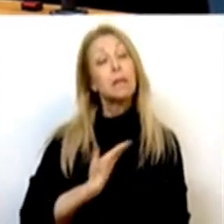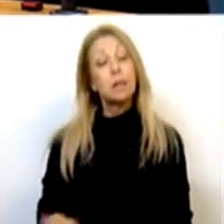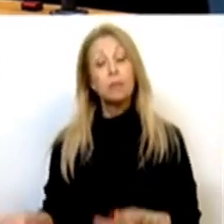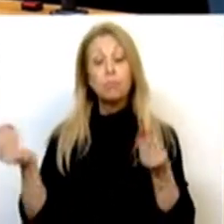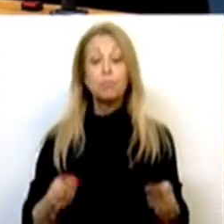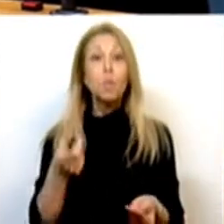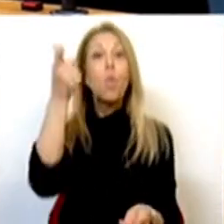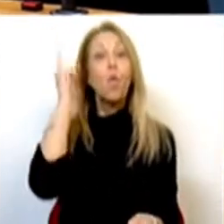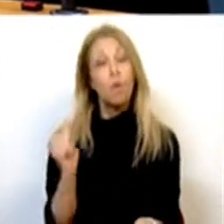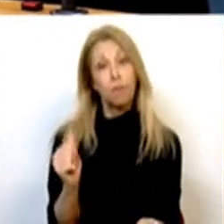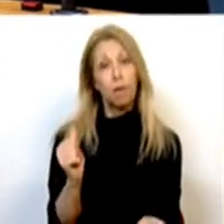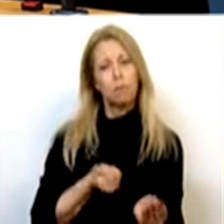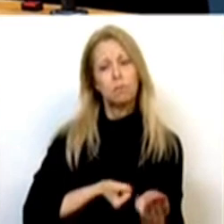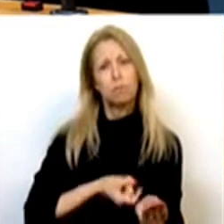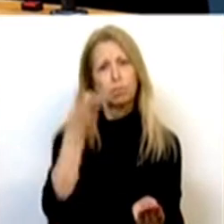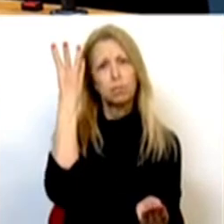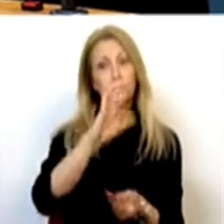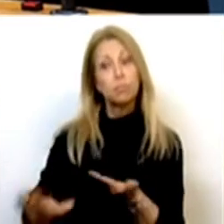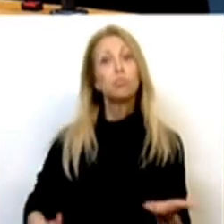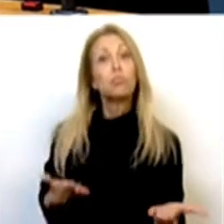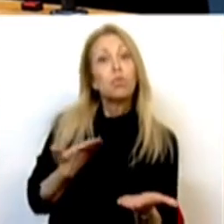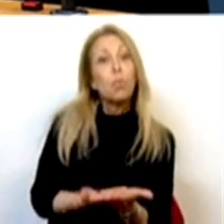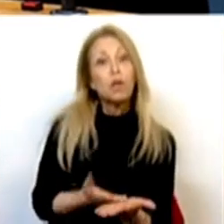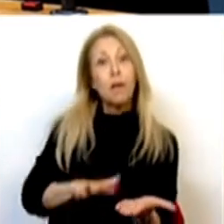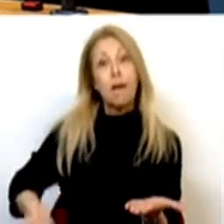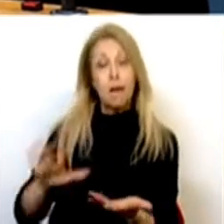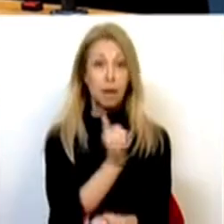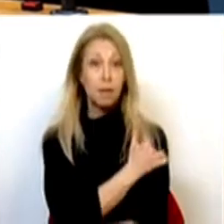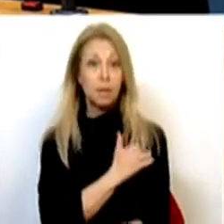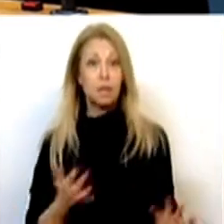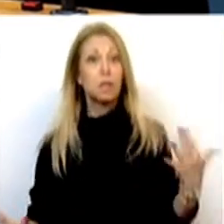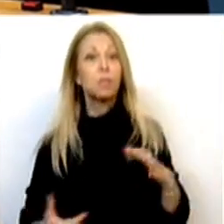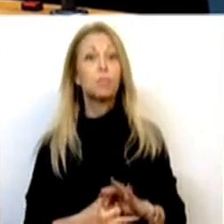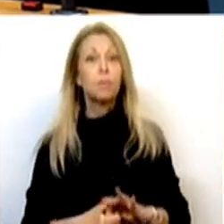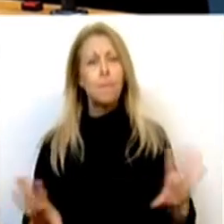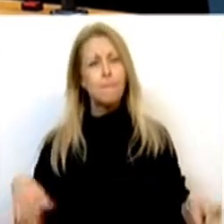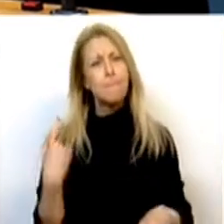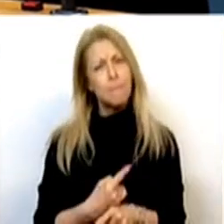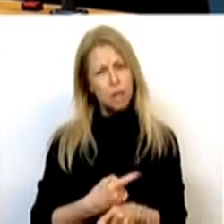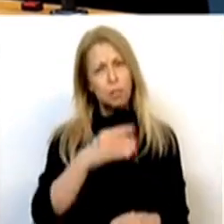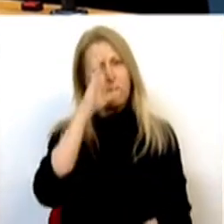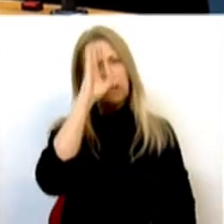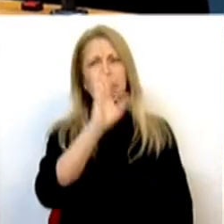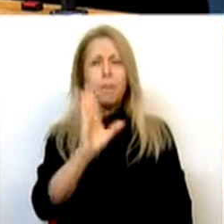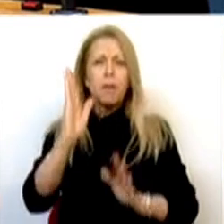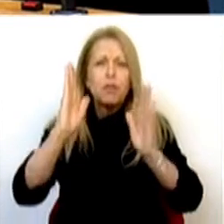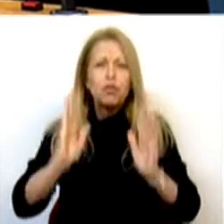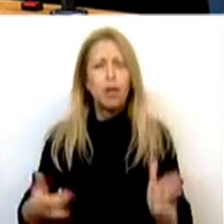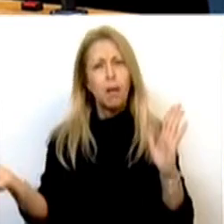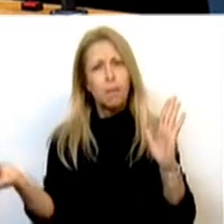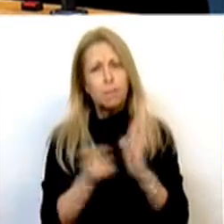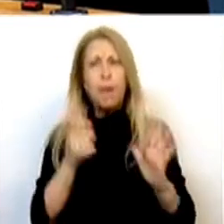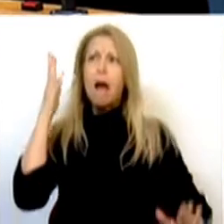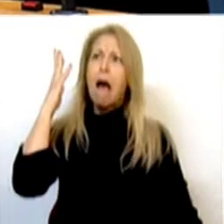ontem um conjunto de propostas para a área de habitação, mesmo sabendo que já estava agendado para